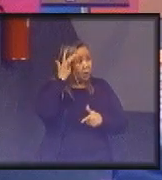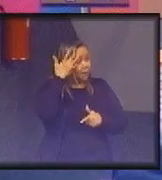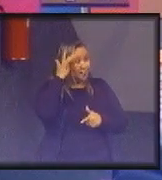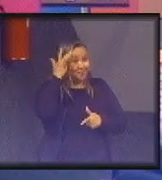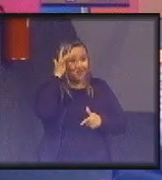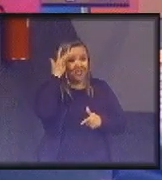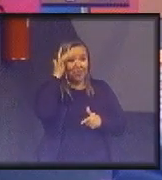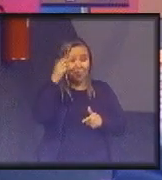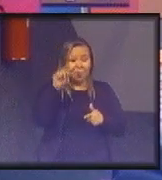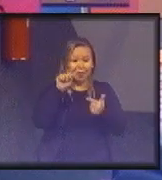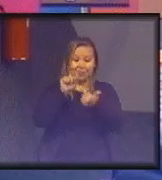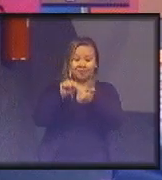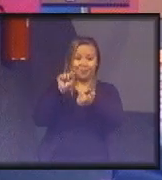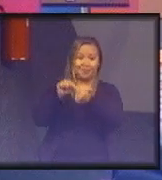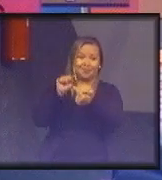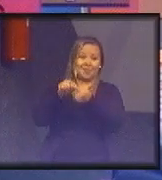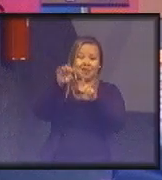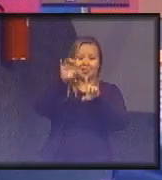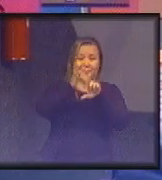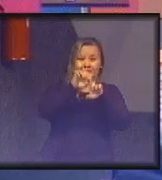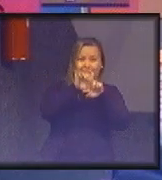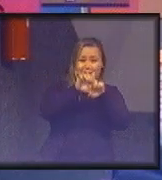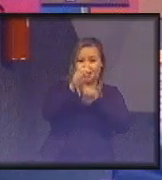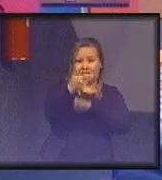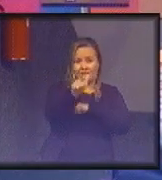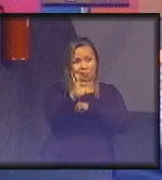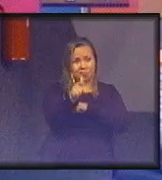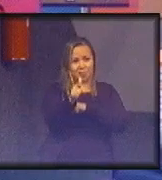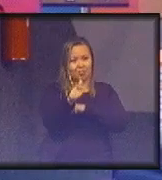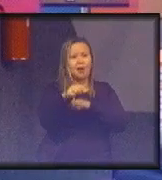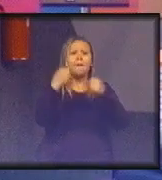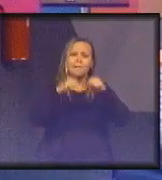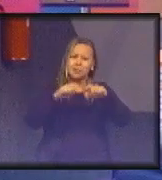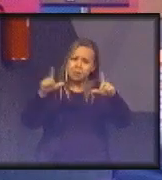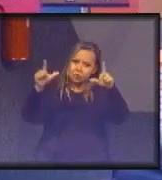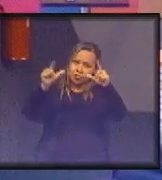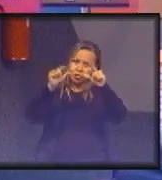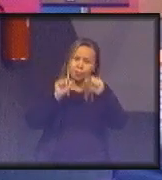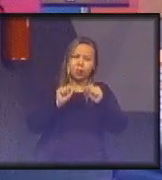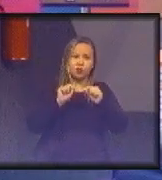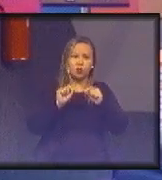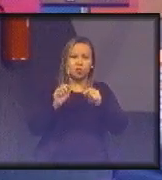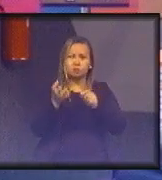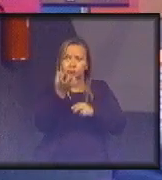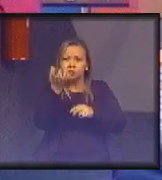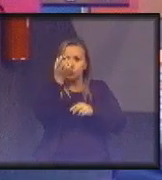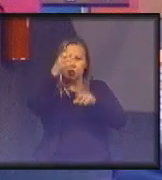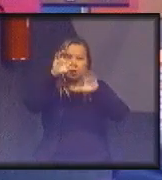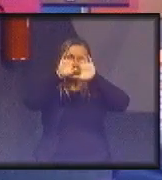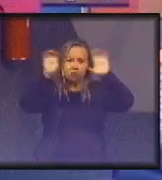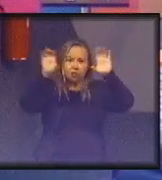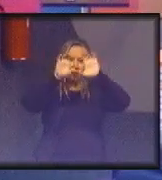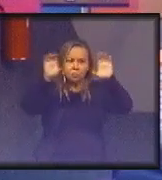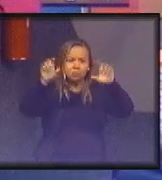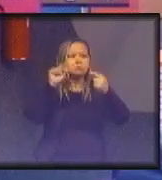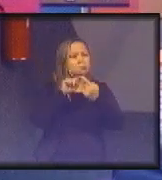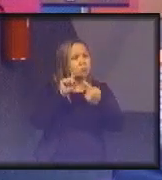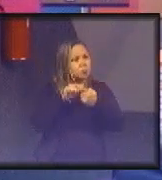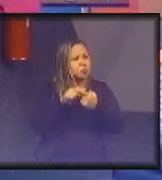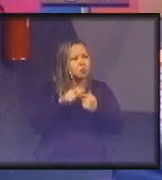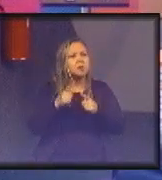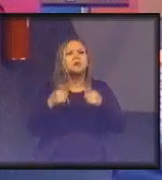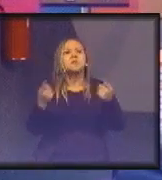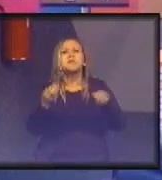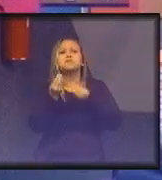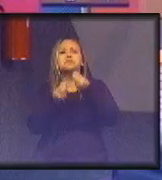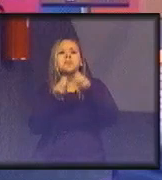calendário. Quer dizer, temos que reduzir os gases efeito estufa na atmosfera. Ótimo, todo mundo concorda. Mas como é que a gente